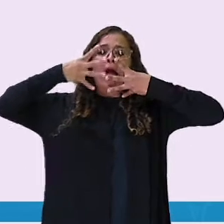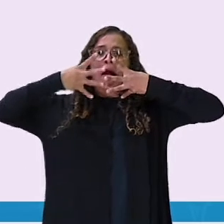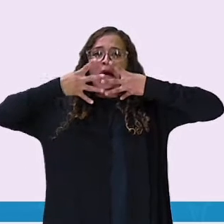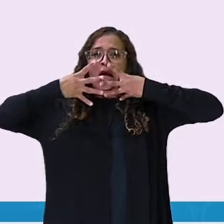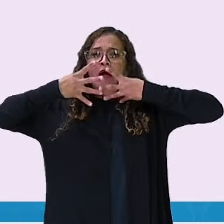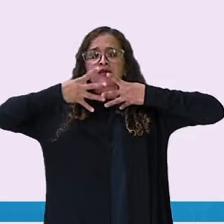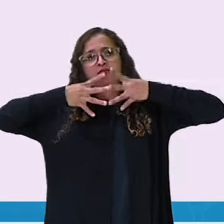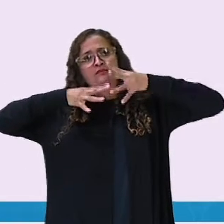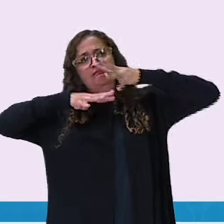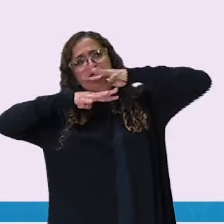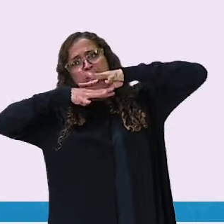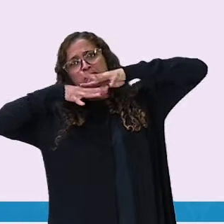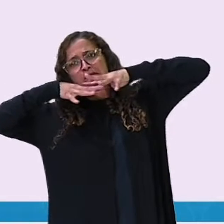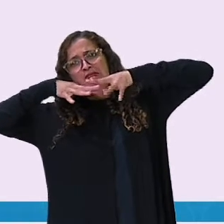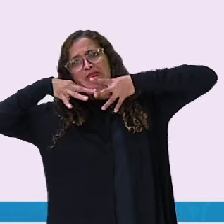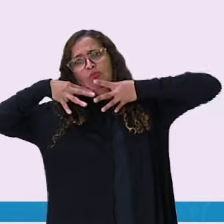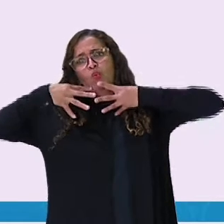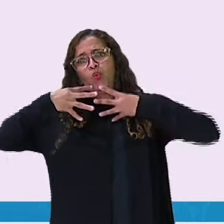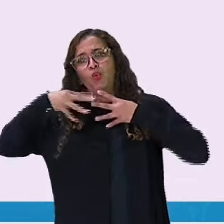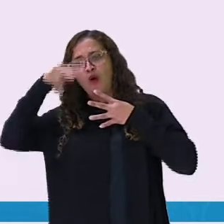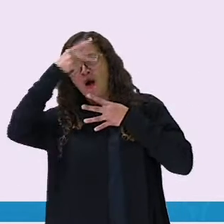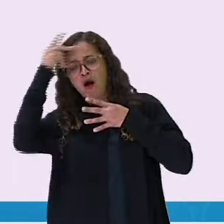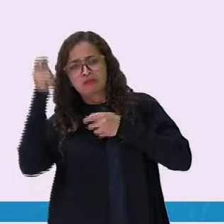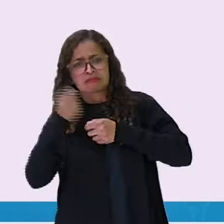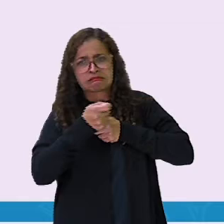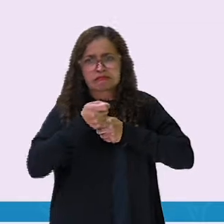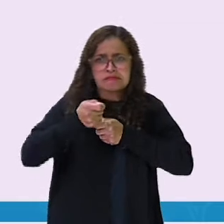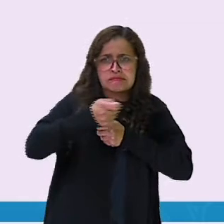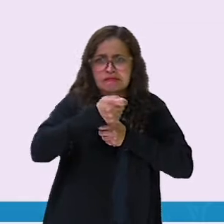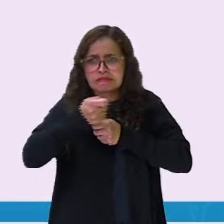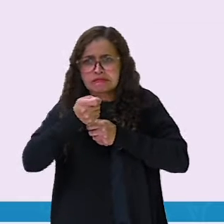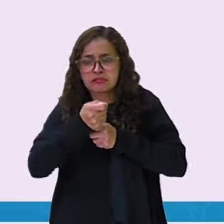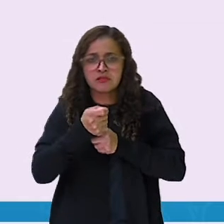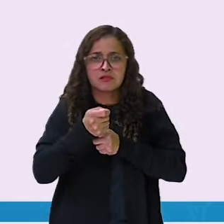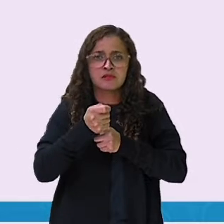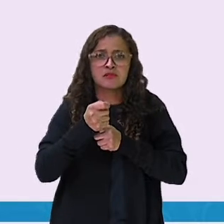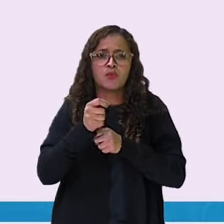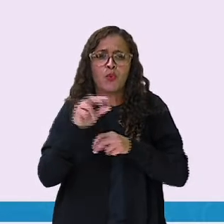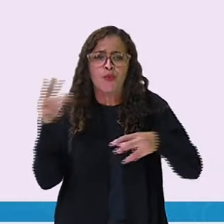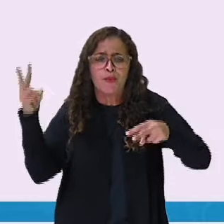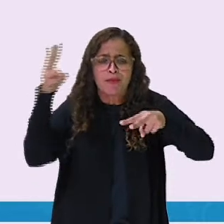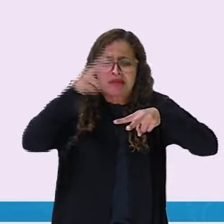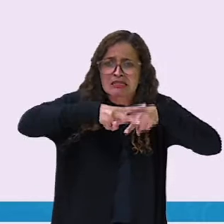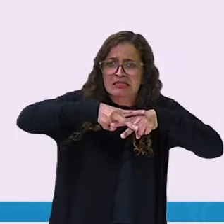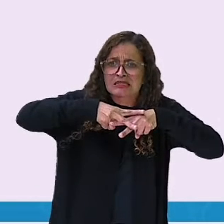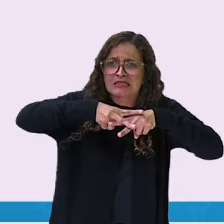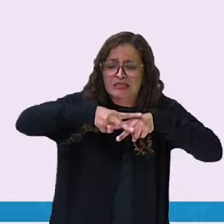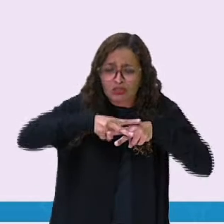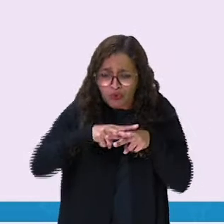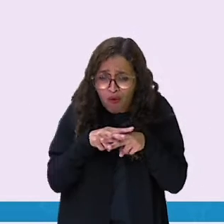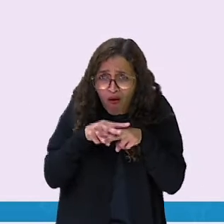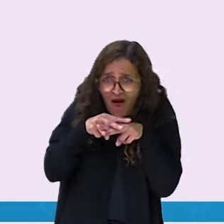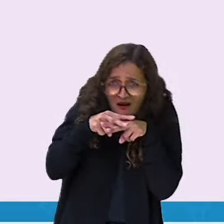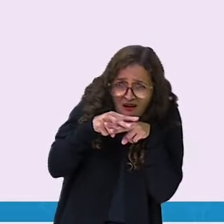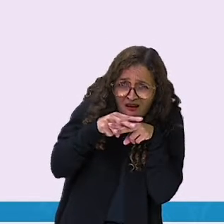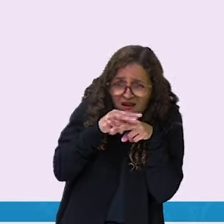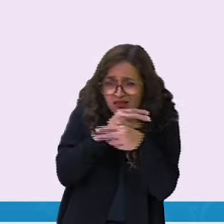sim, colocada por caçadores. Assim, preso ao chão,